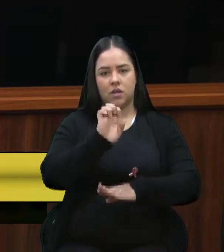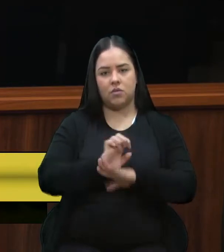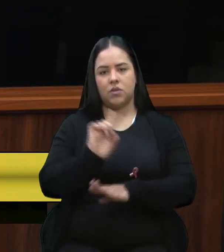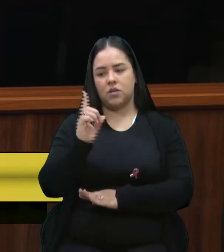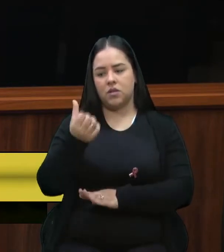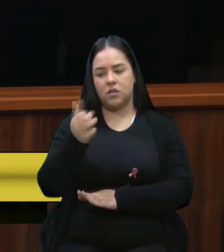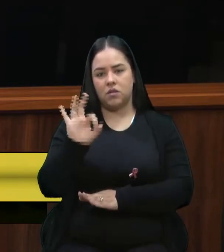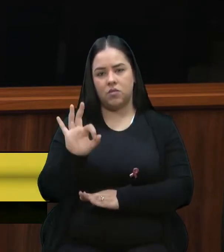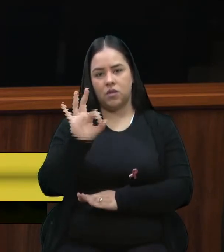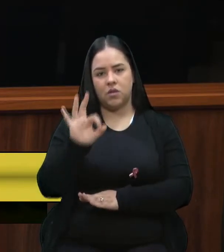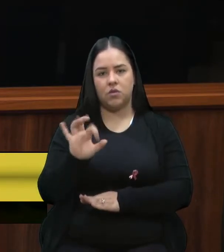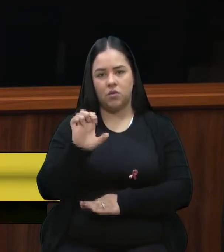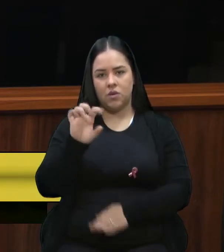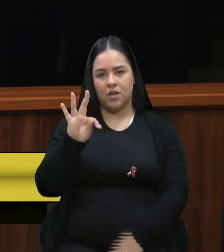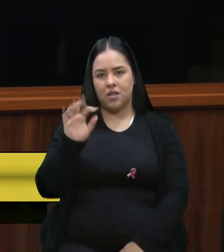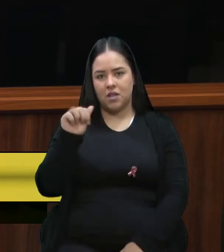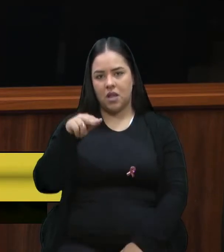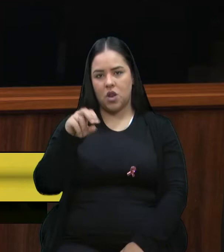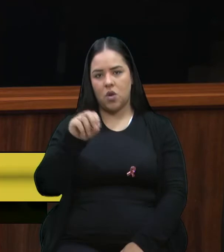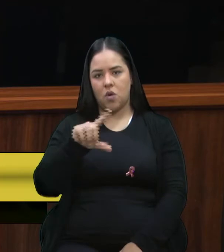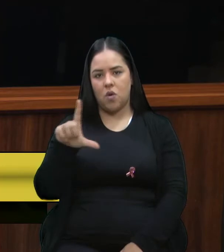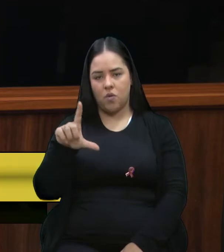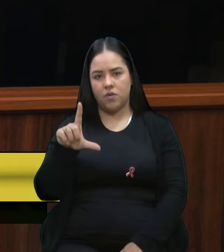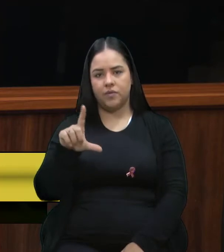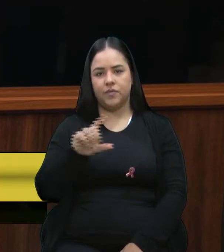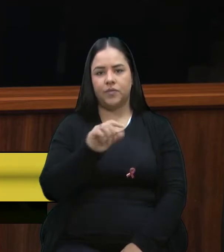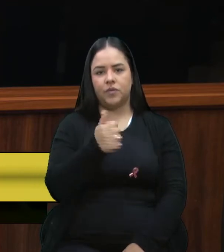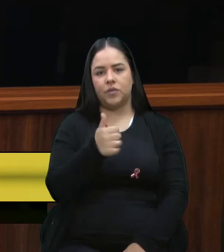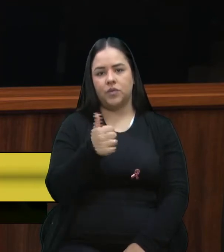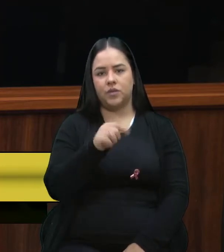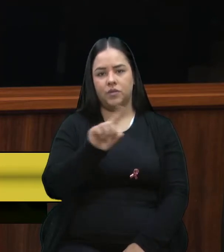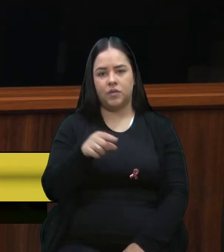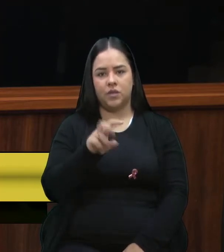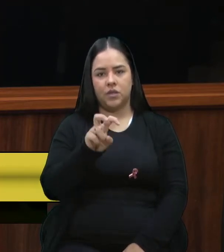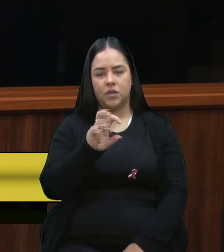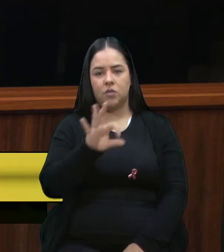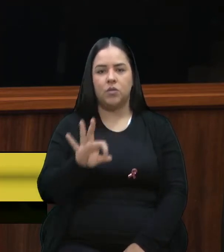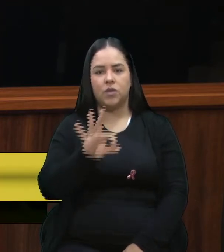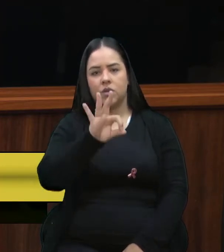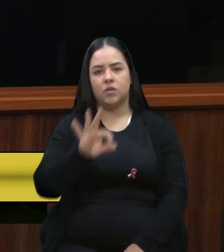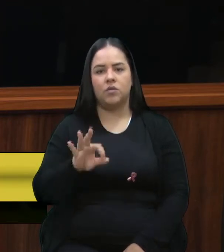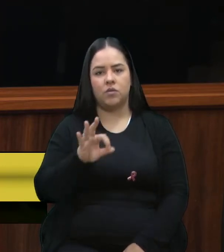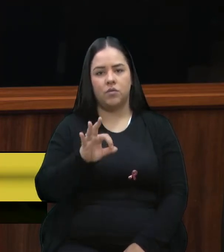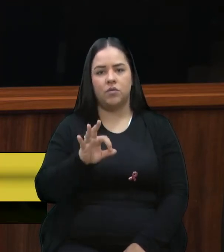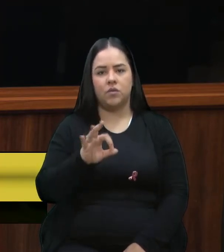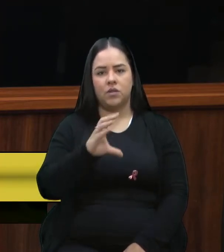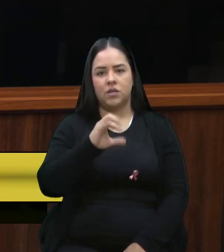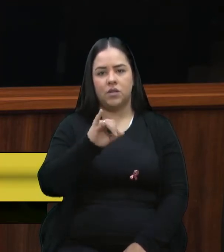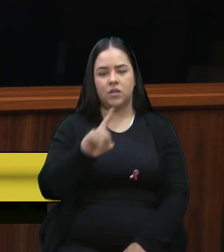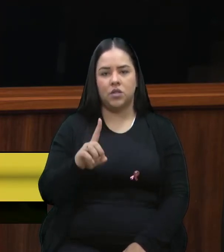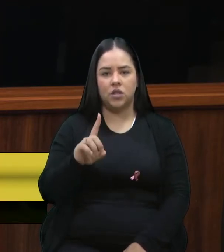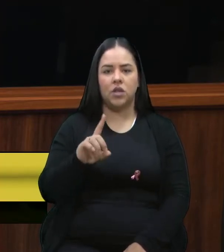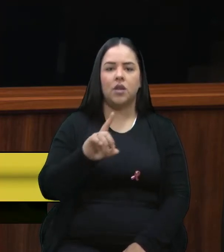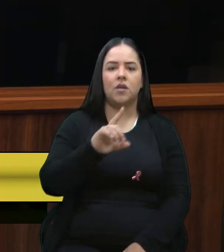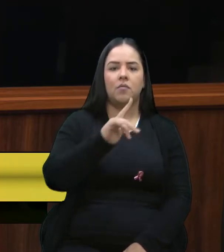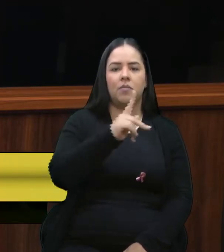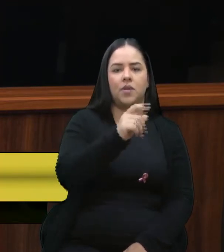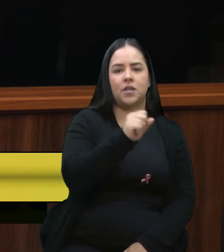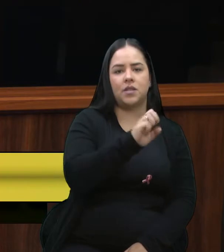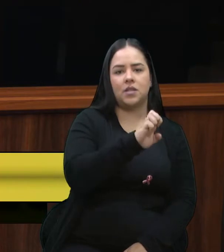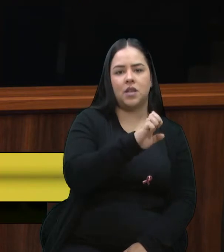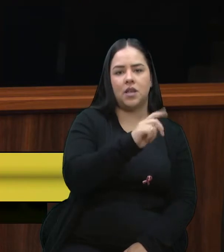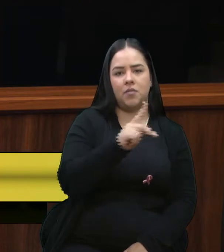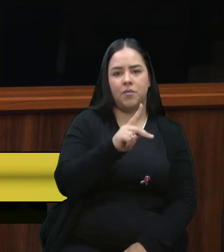envolve o etanol, que é aplicado, 11,5% CID, PASEP, PIS, COFINS, e